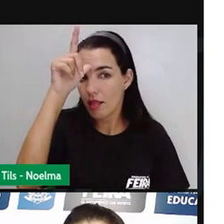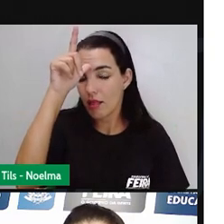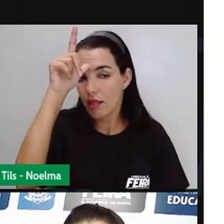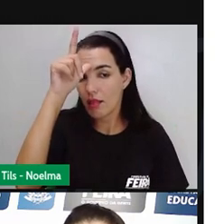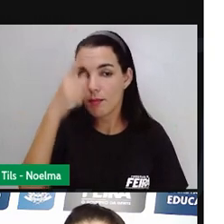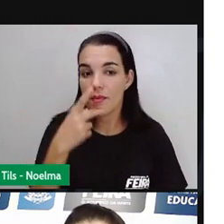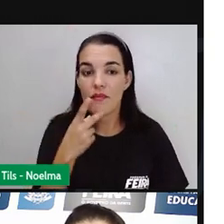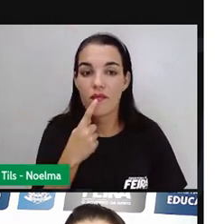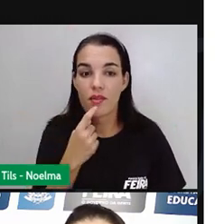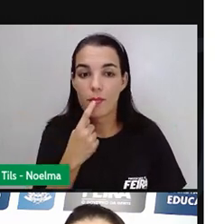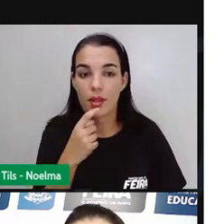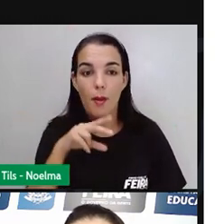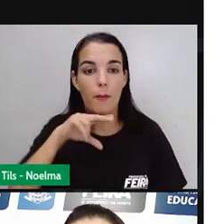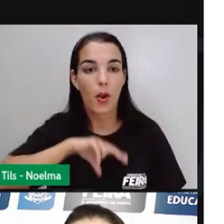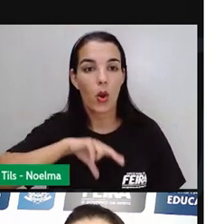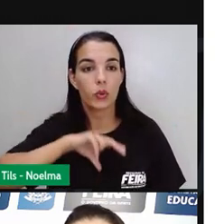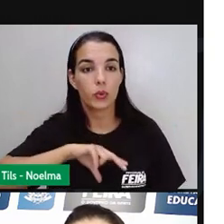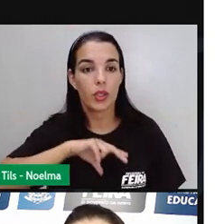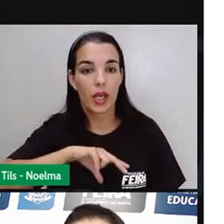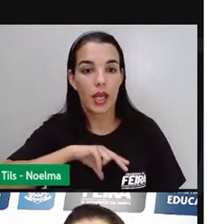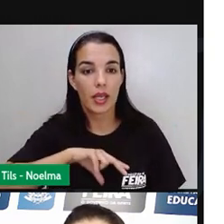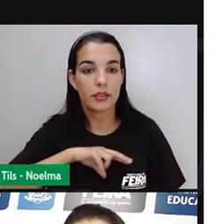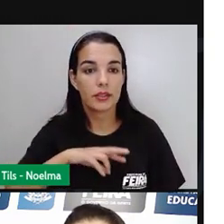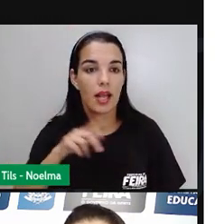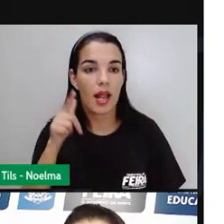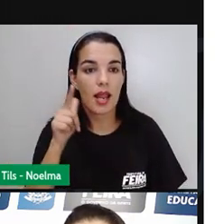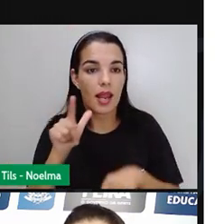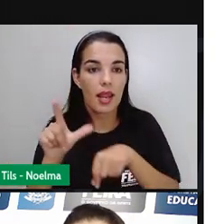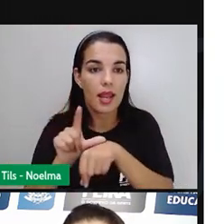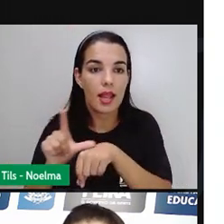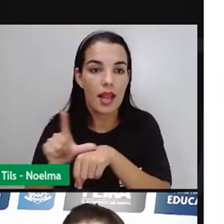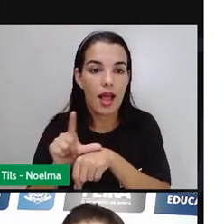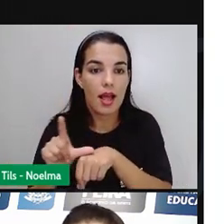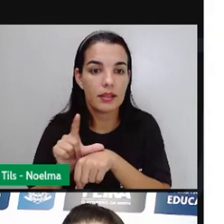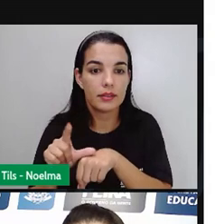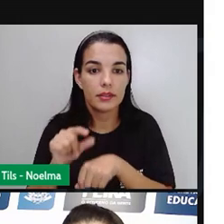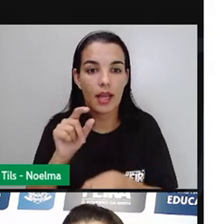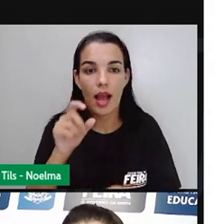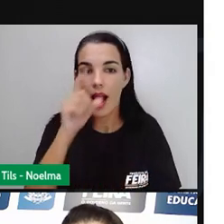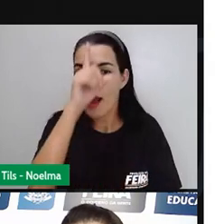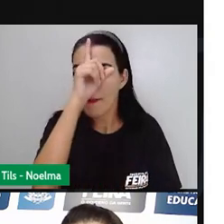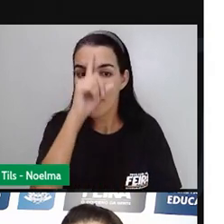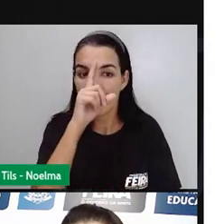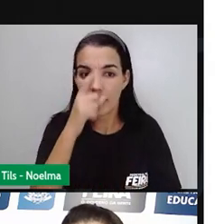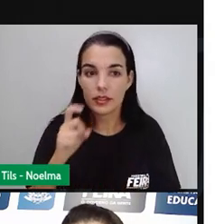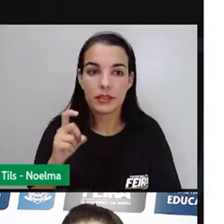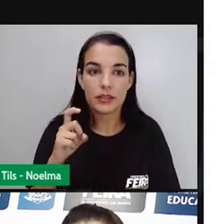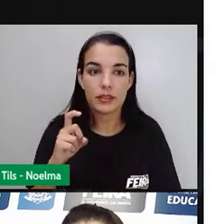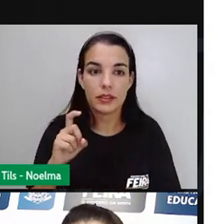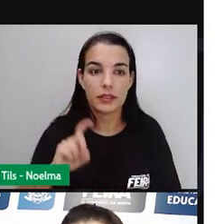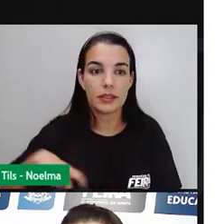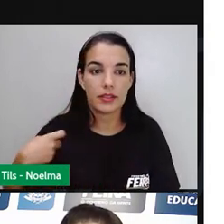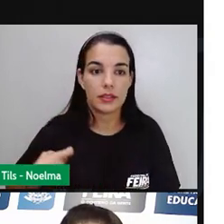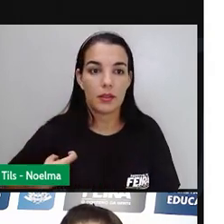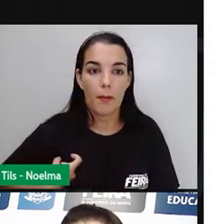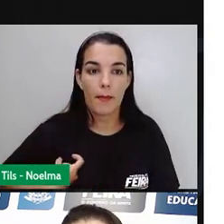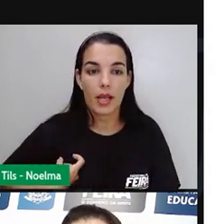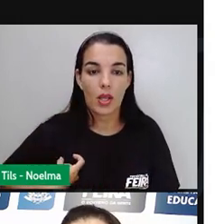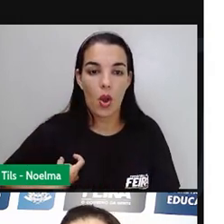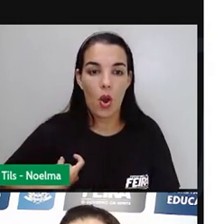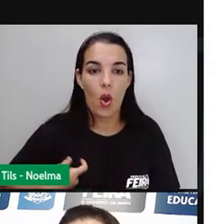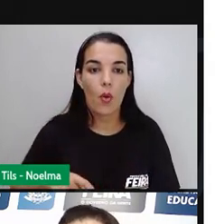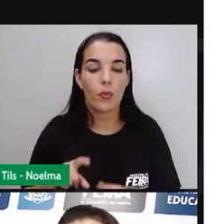roxo aí, o lilás, né? Espanhóis de amarelo, italianos de laranja, eslavos de